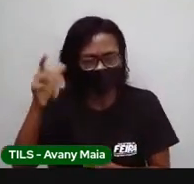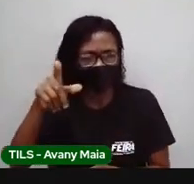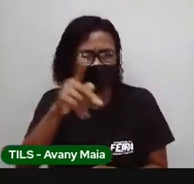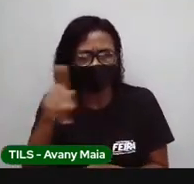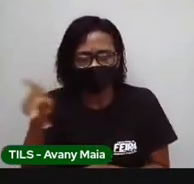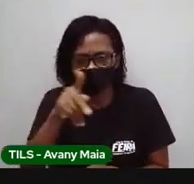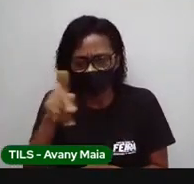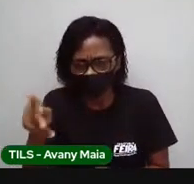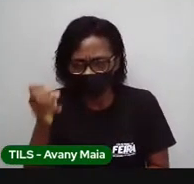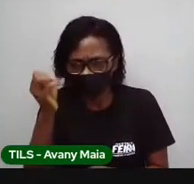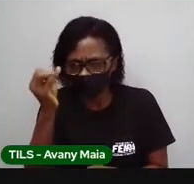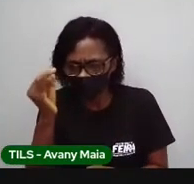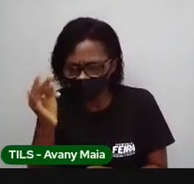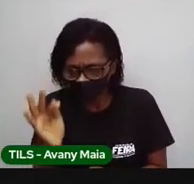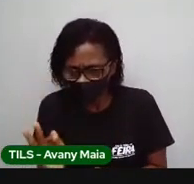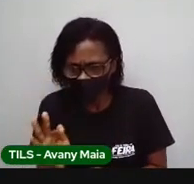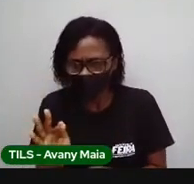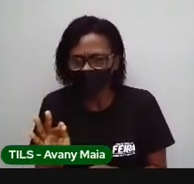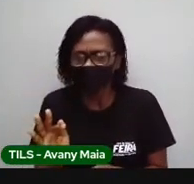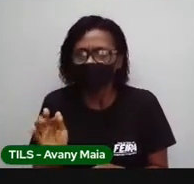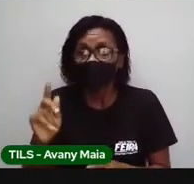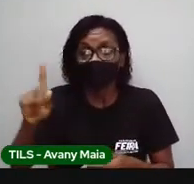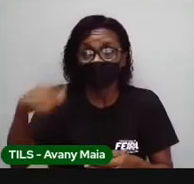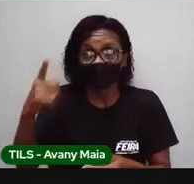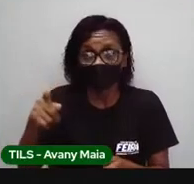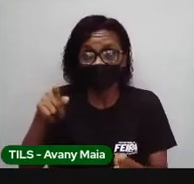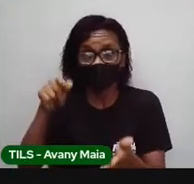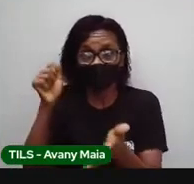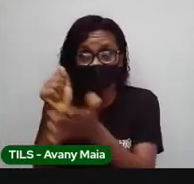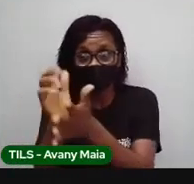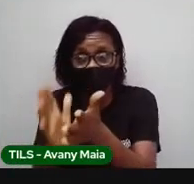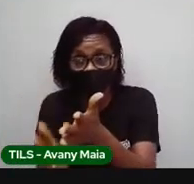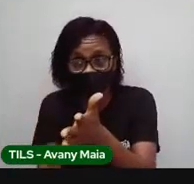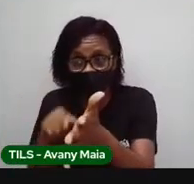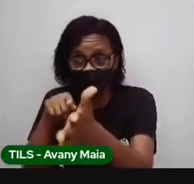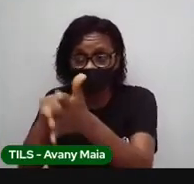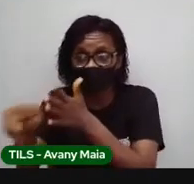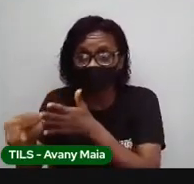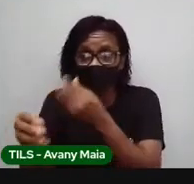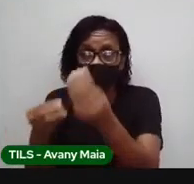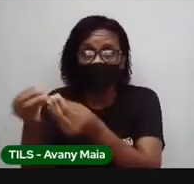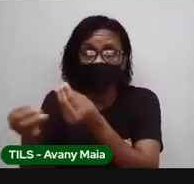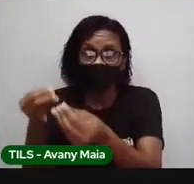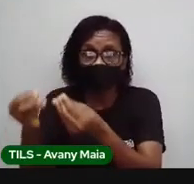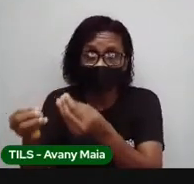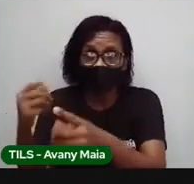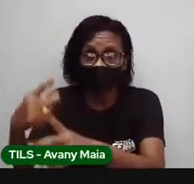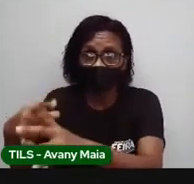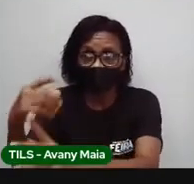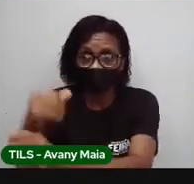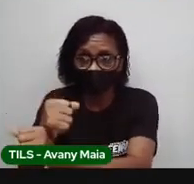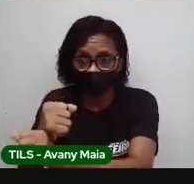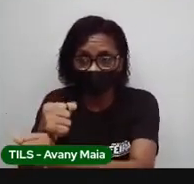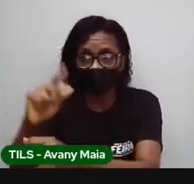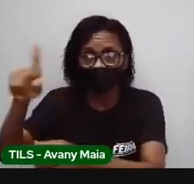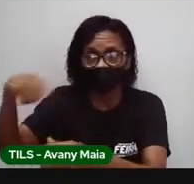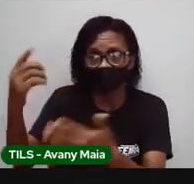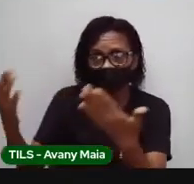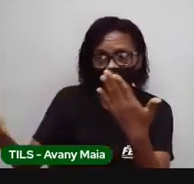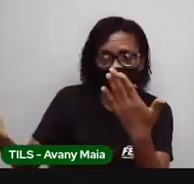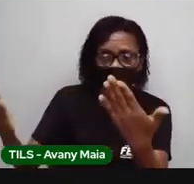desse consumo, certo? Então, você tiver feito ou se você ainda vai fazer, você pode depois comparar